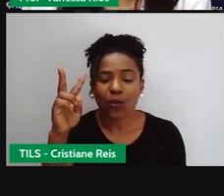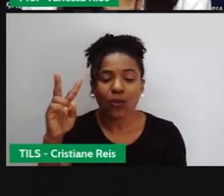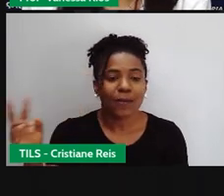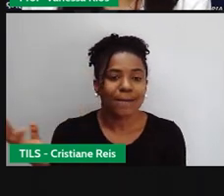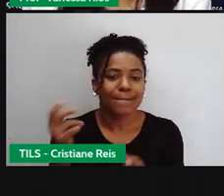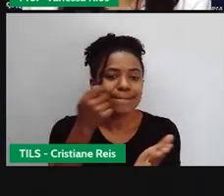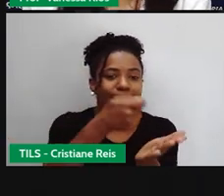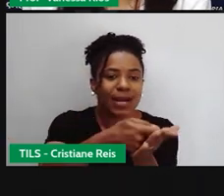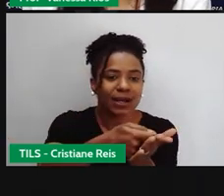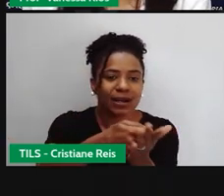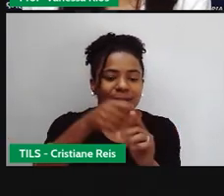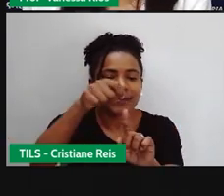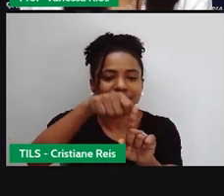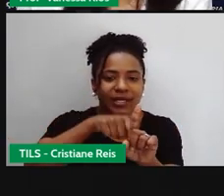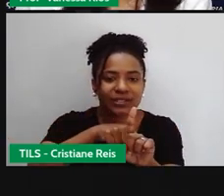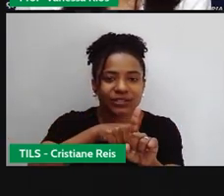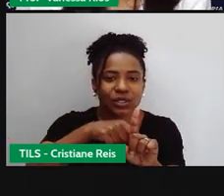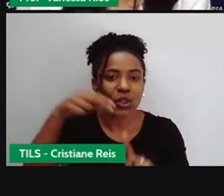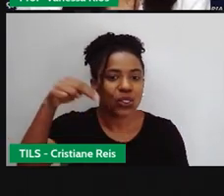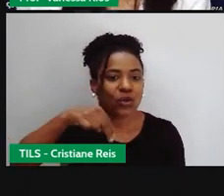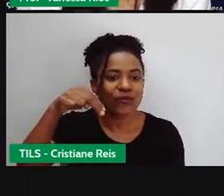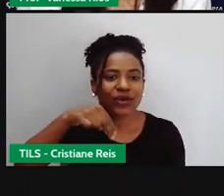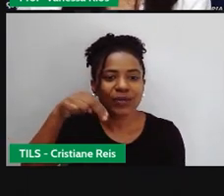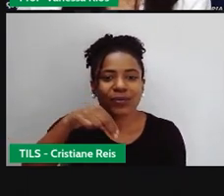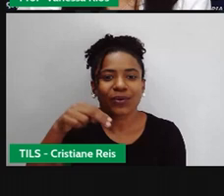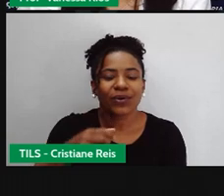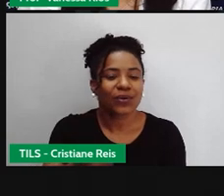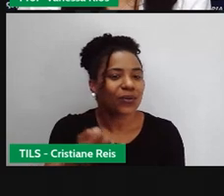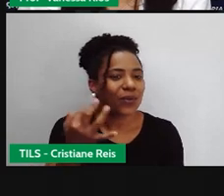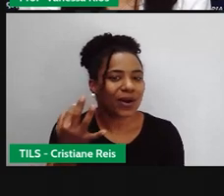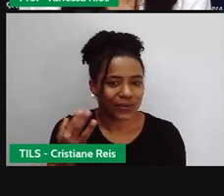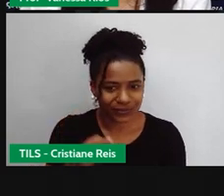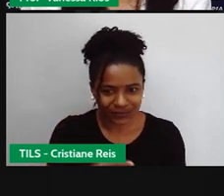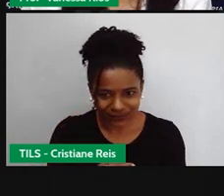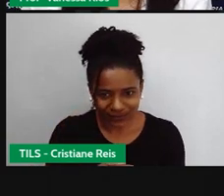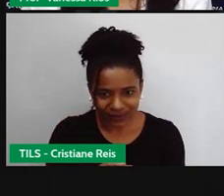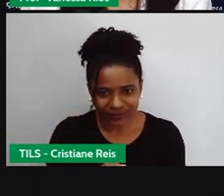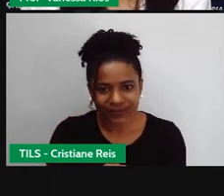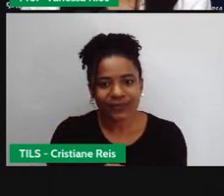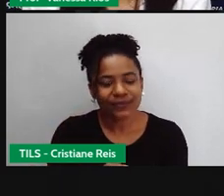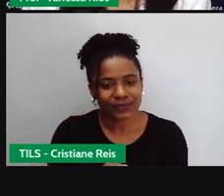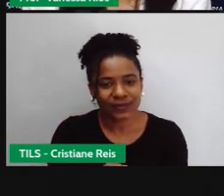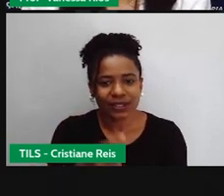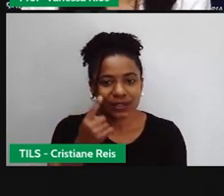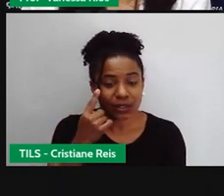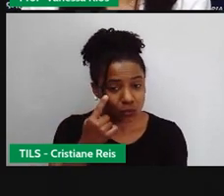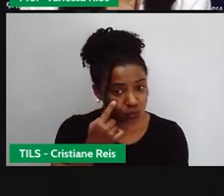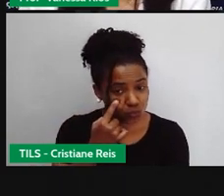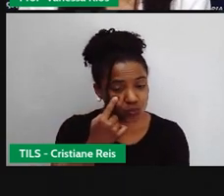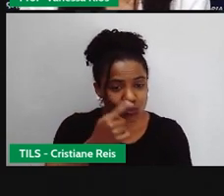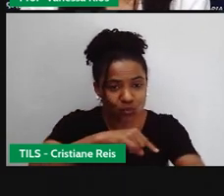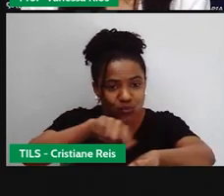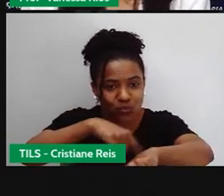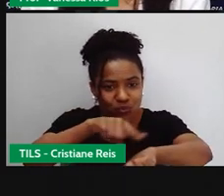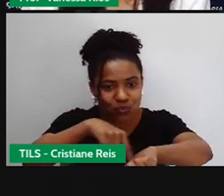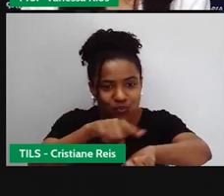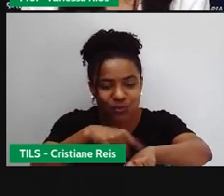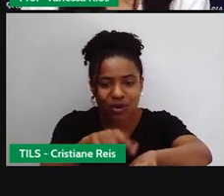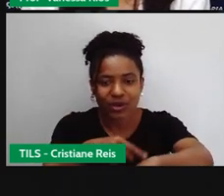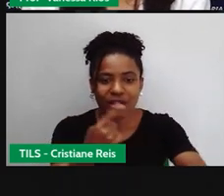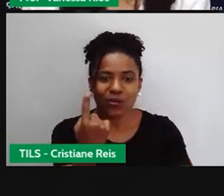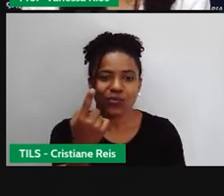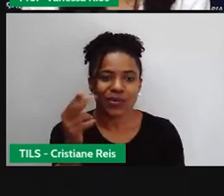conta paga no mês de novembro? Então, o a gente observa? Um quilowatts hora é um real.